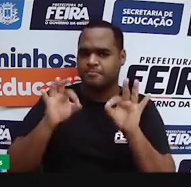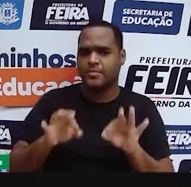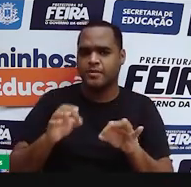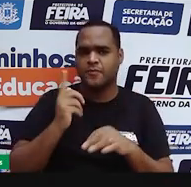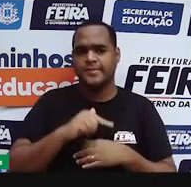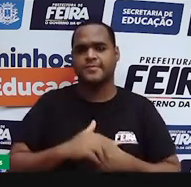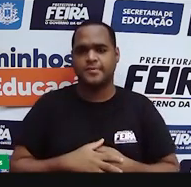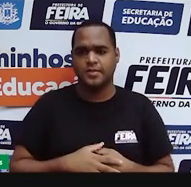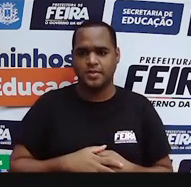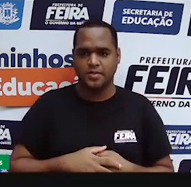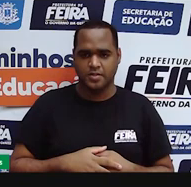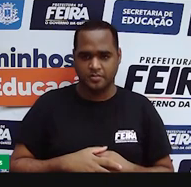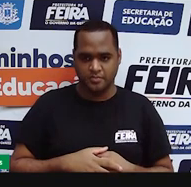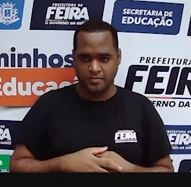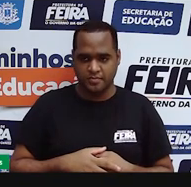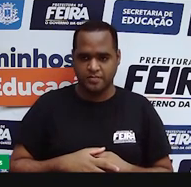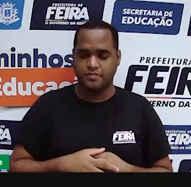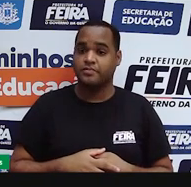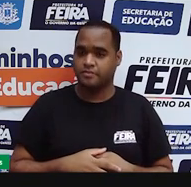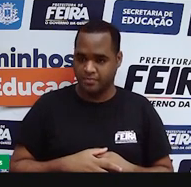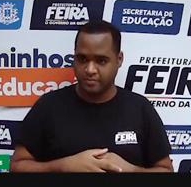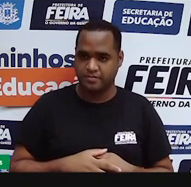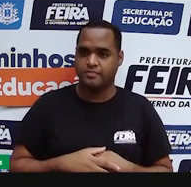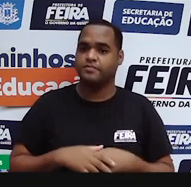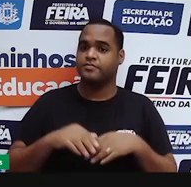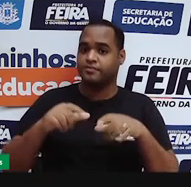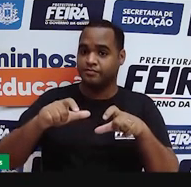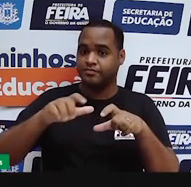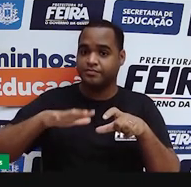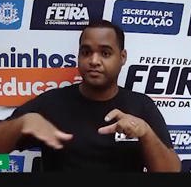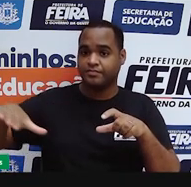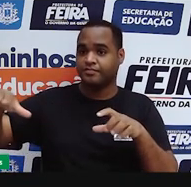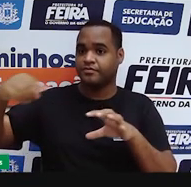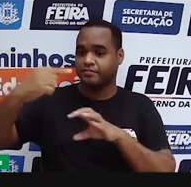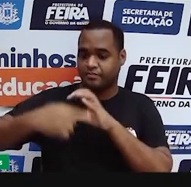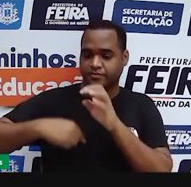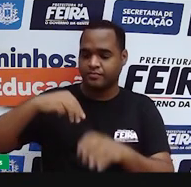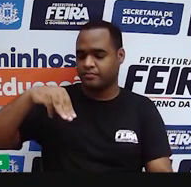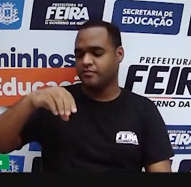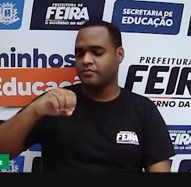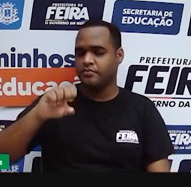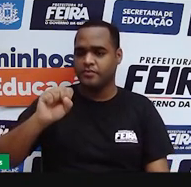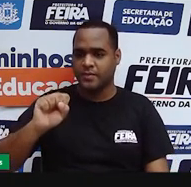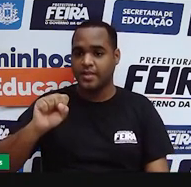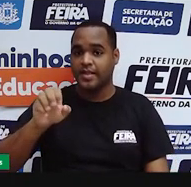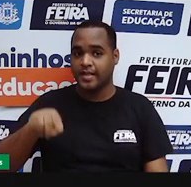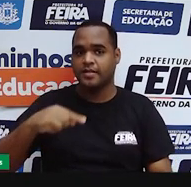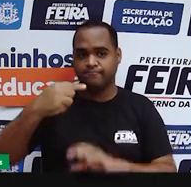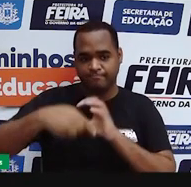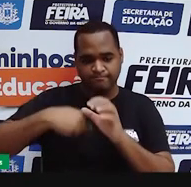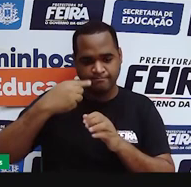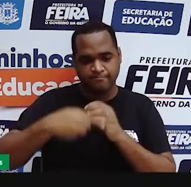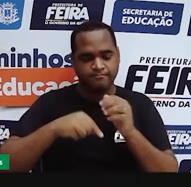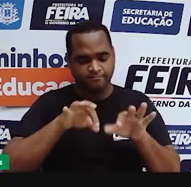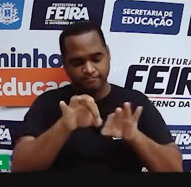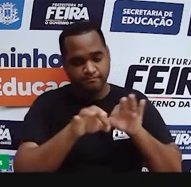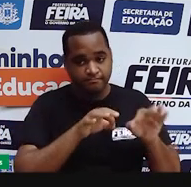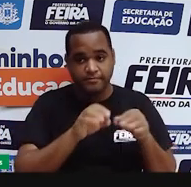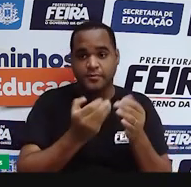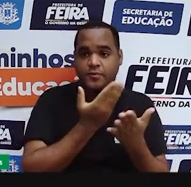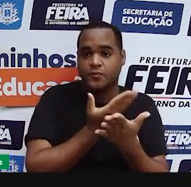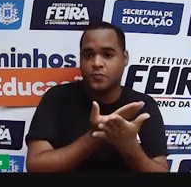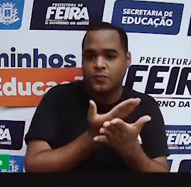E esse movimento antivacina também já é considerado pela OMS que é a Organização Mundial de Saúde como uma das dez maiores